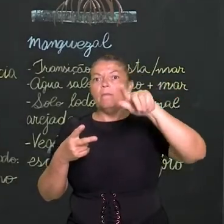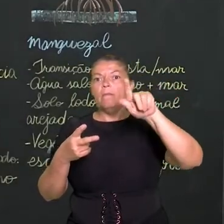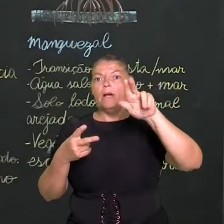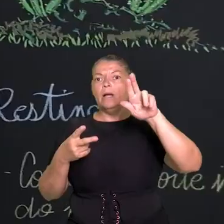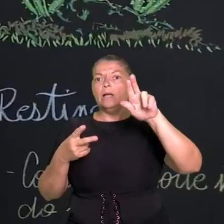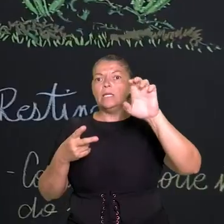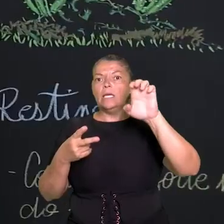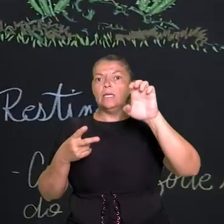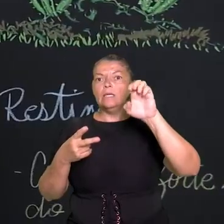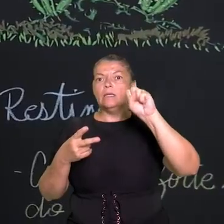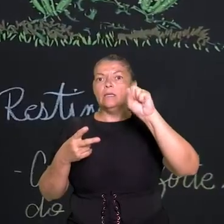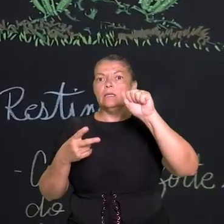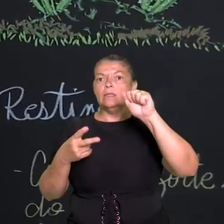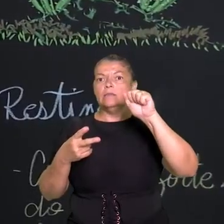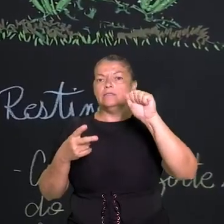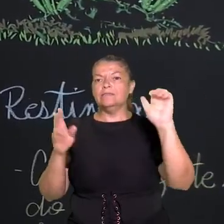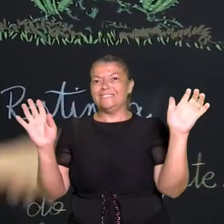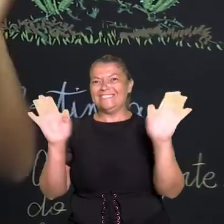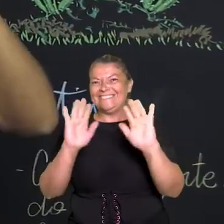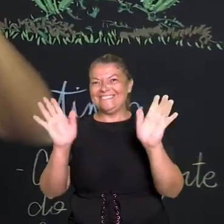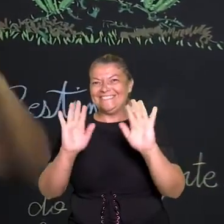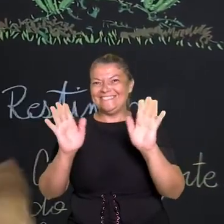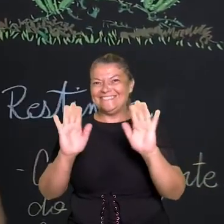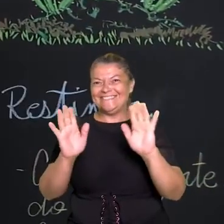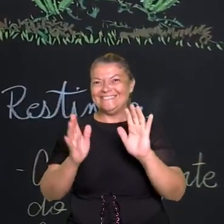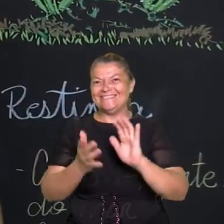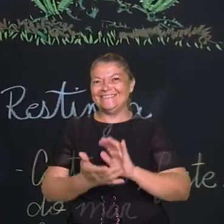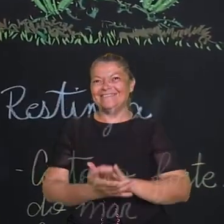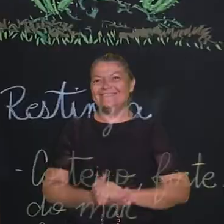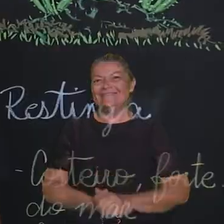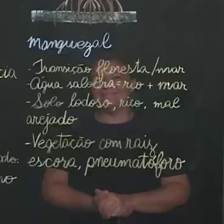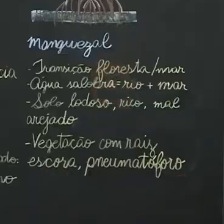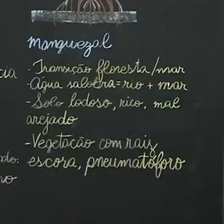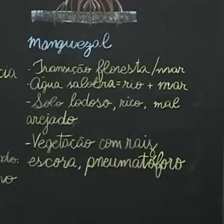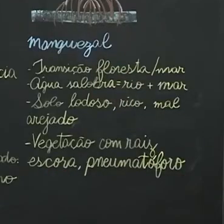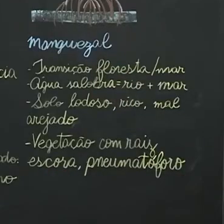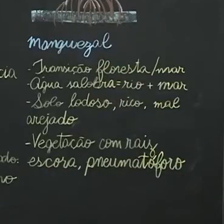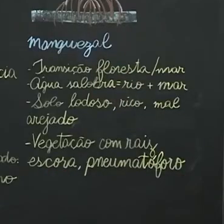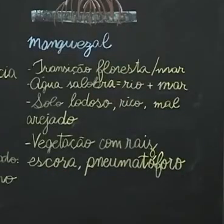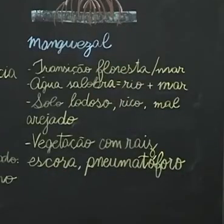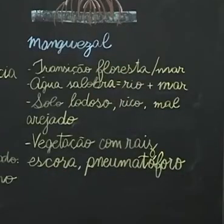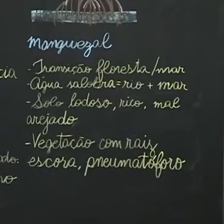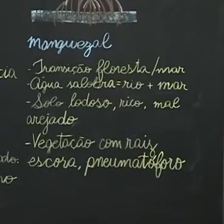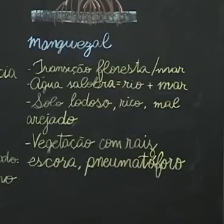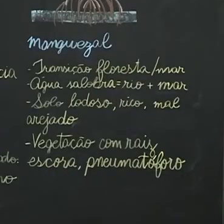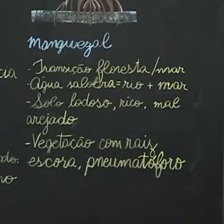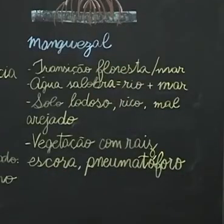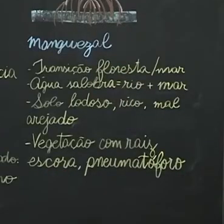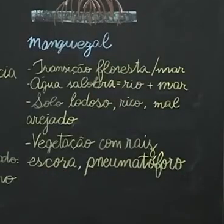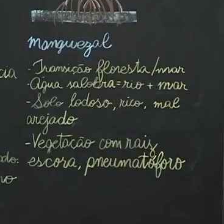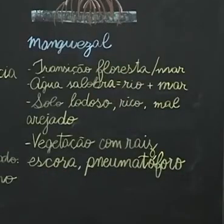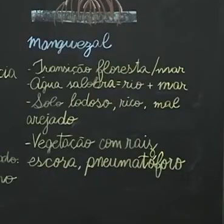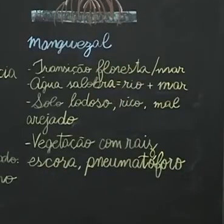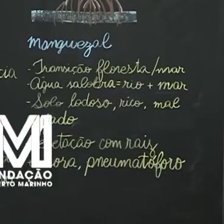e restingas. Ficamos por aqui e até a próxima. Tchauzinho! Transcrição